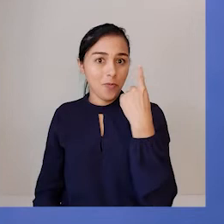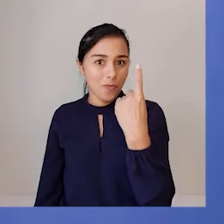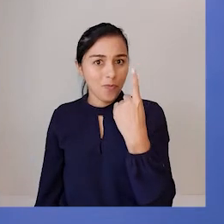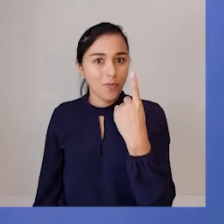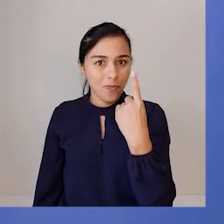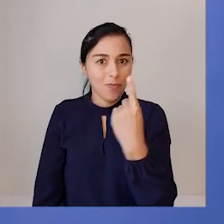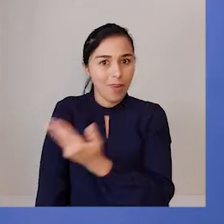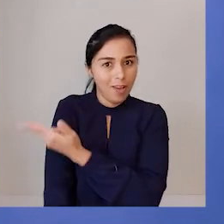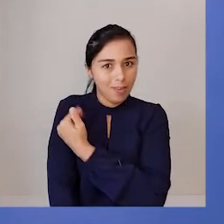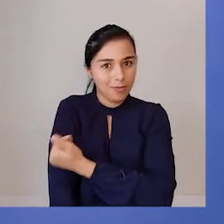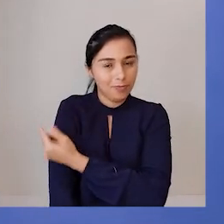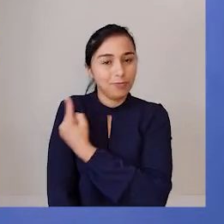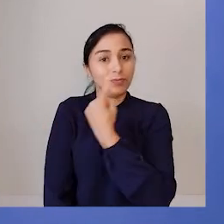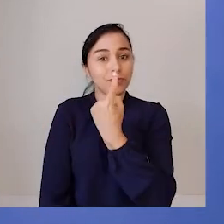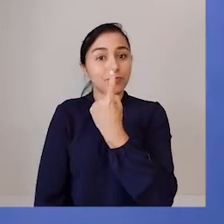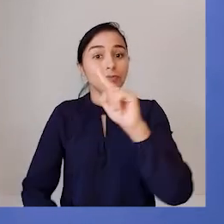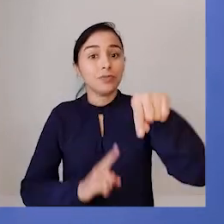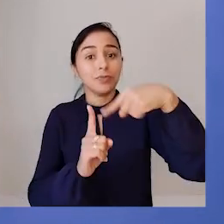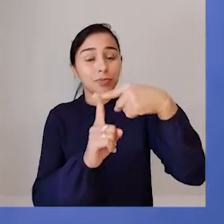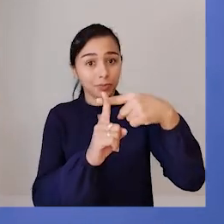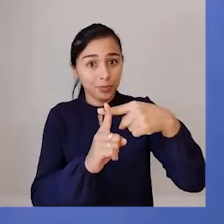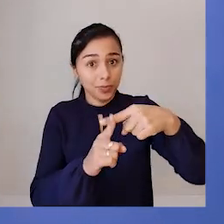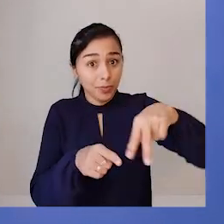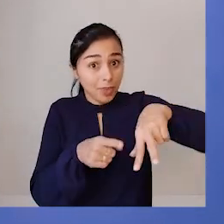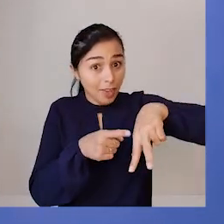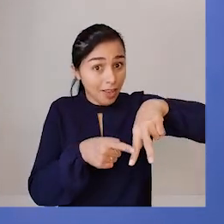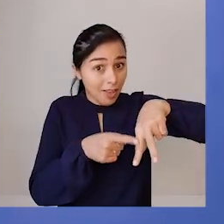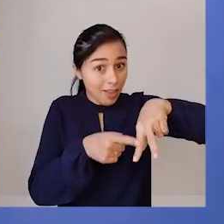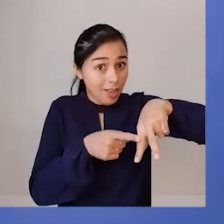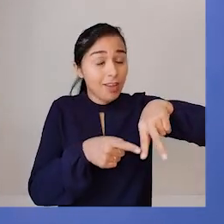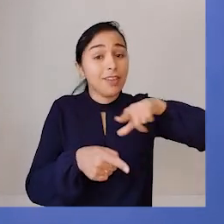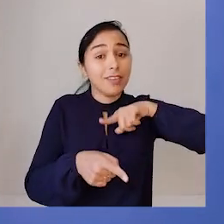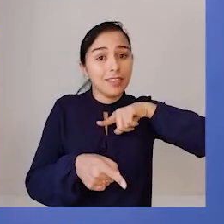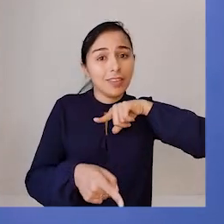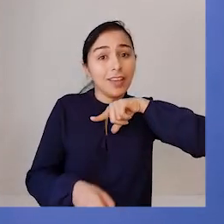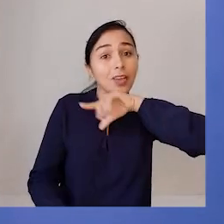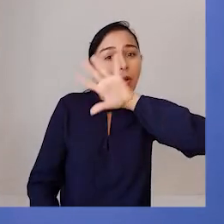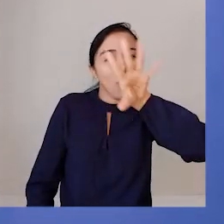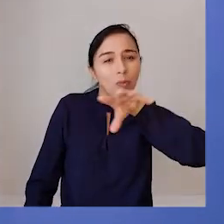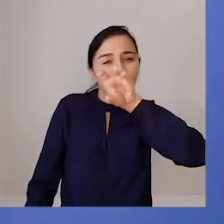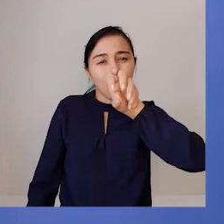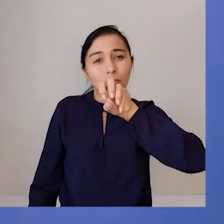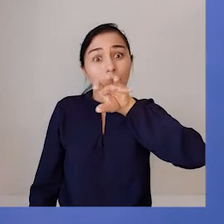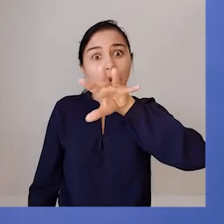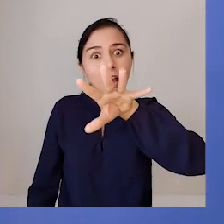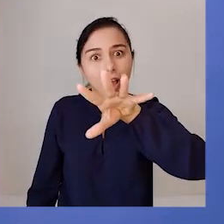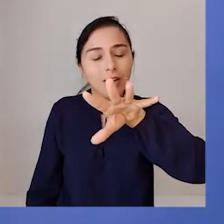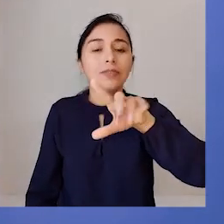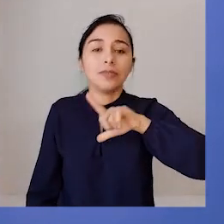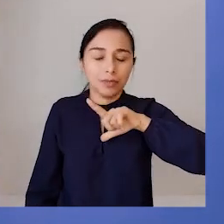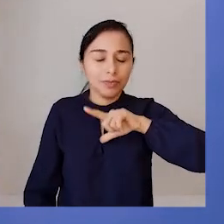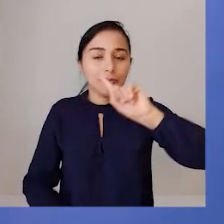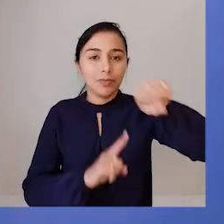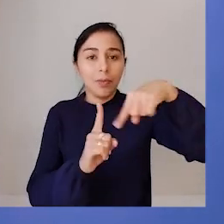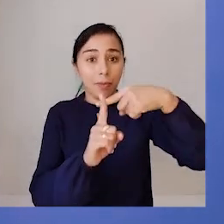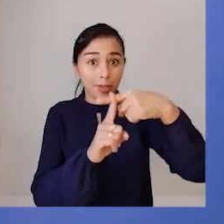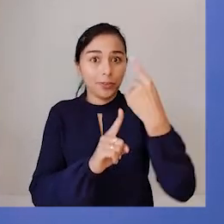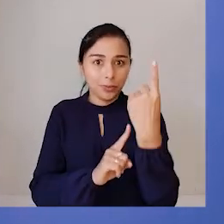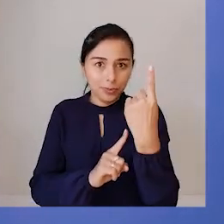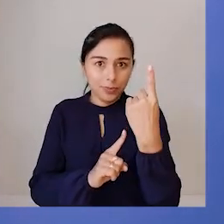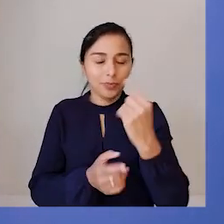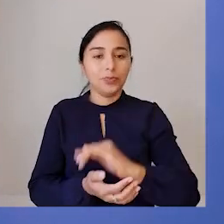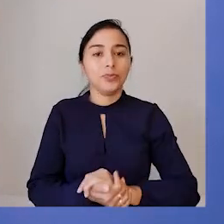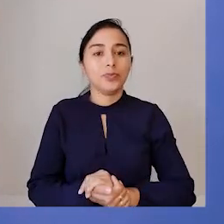tatuagem no braço. Mas, na canela, ele tem um dragão. Então, também é só mais uma